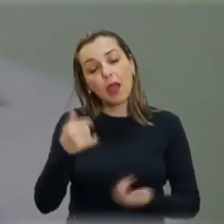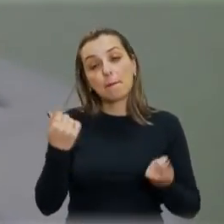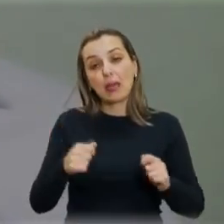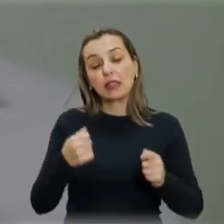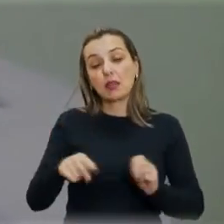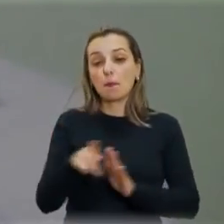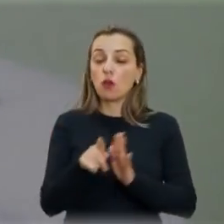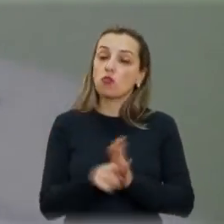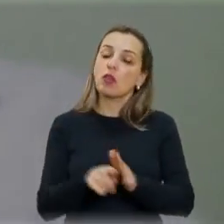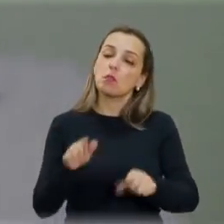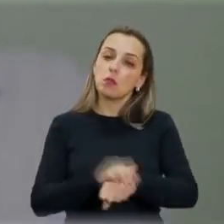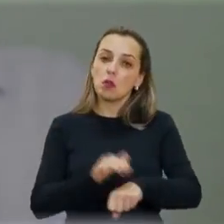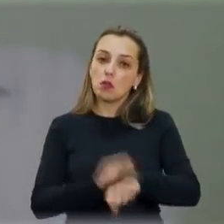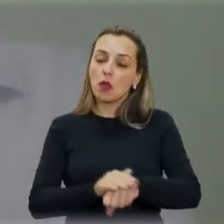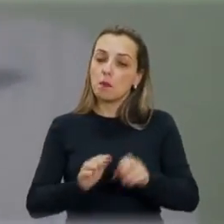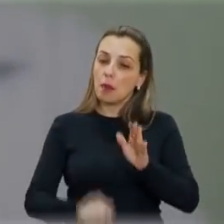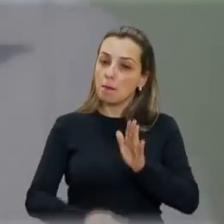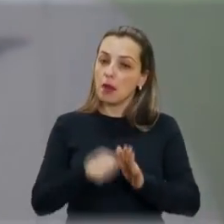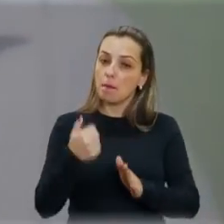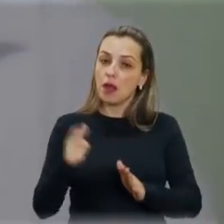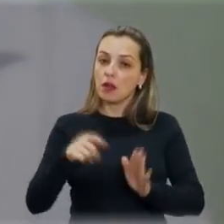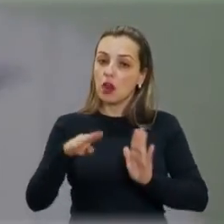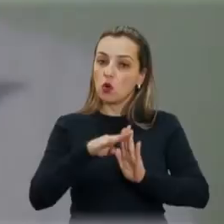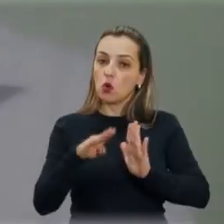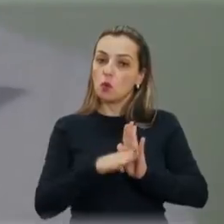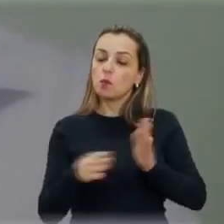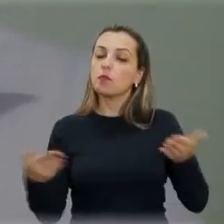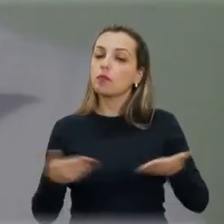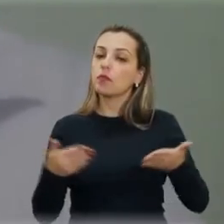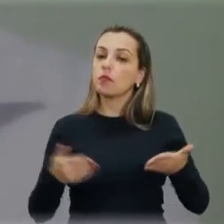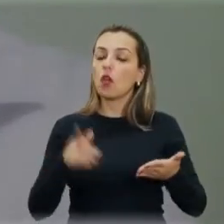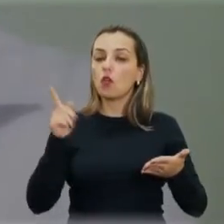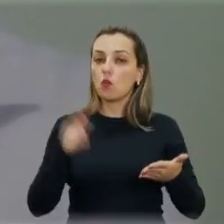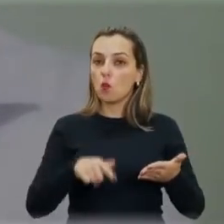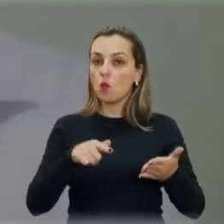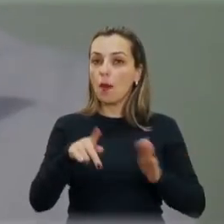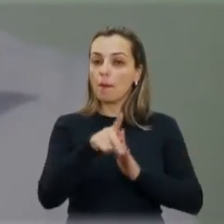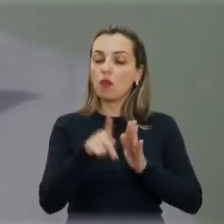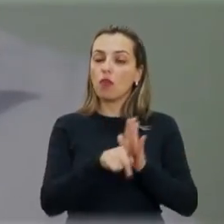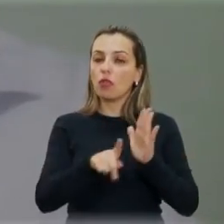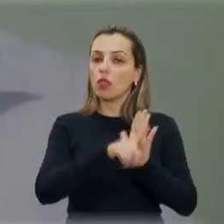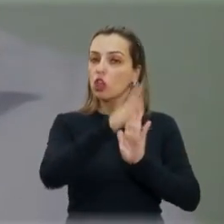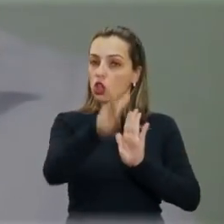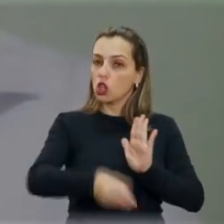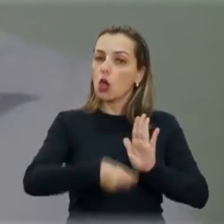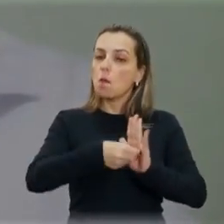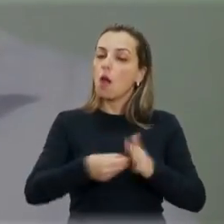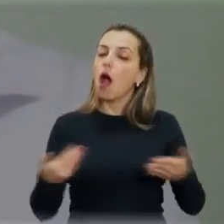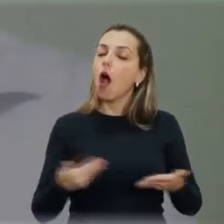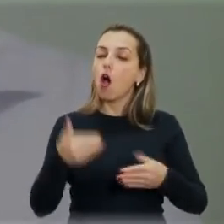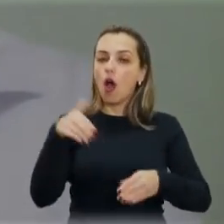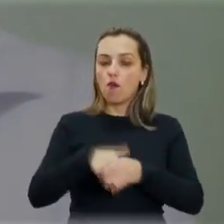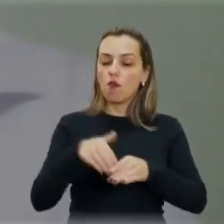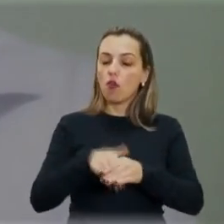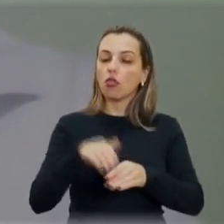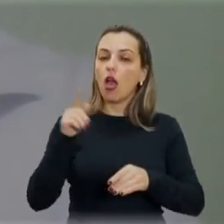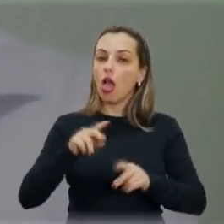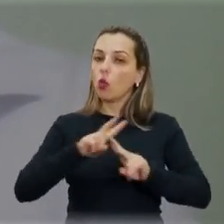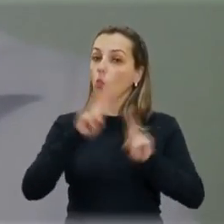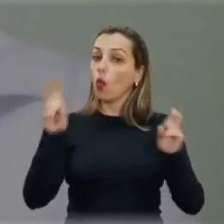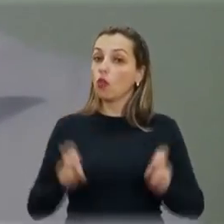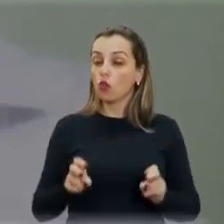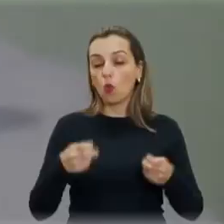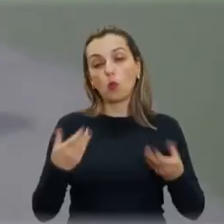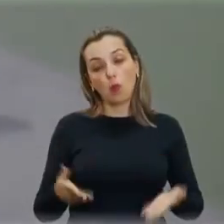realmente. É o primeiro projeto, na ordem do dia, ser votado hoje, de lei complementar, né? Vai ser votado hoje. Vamos